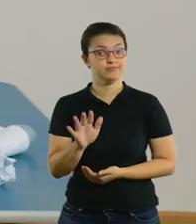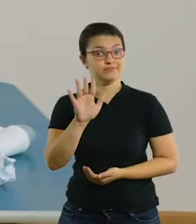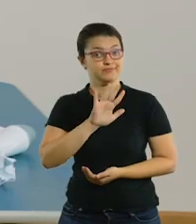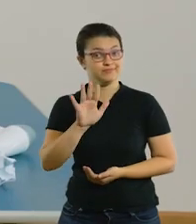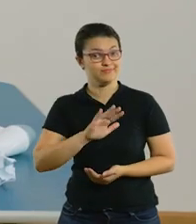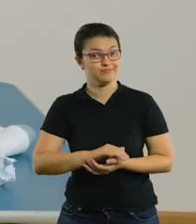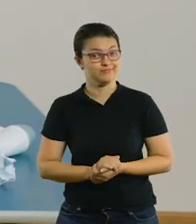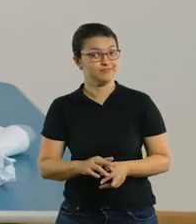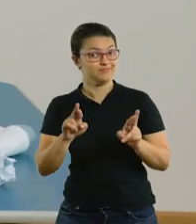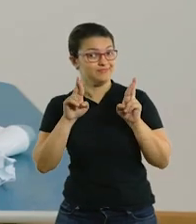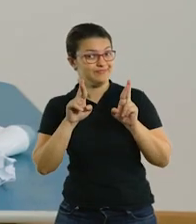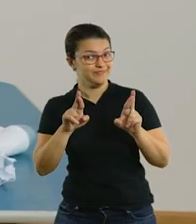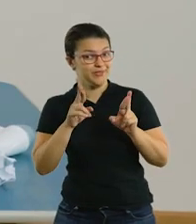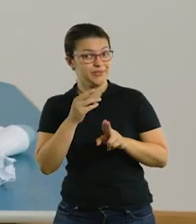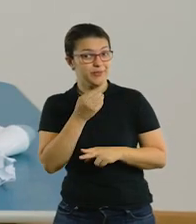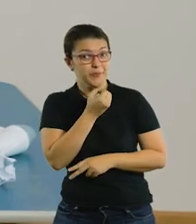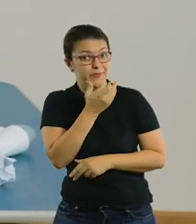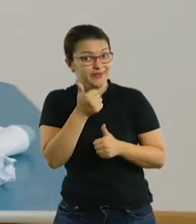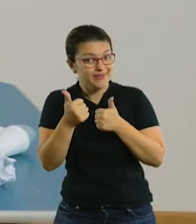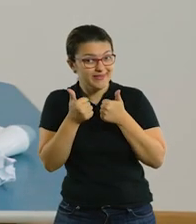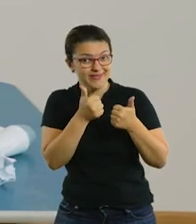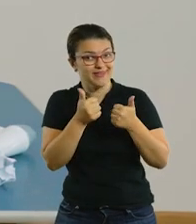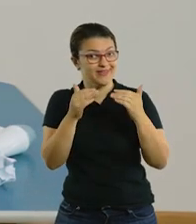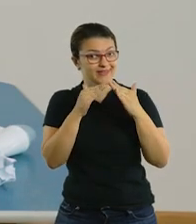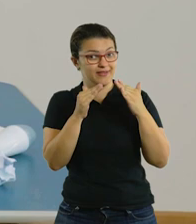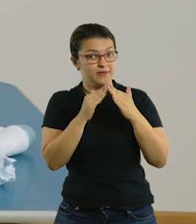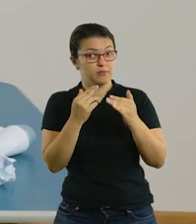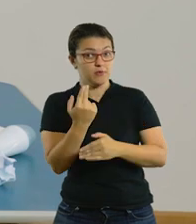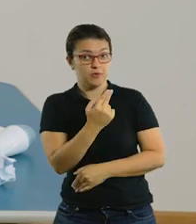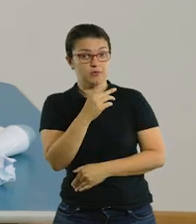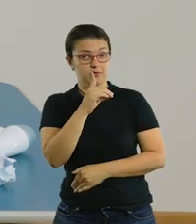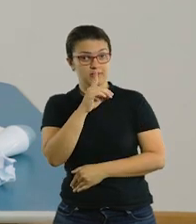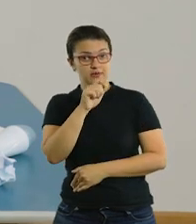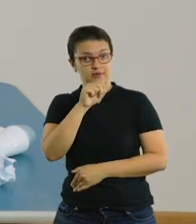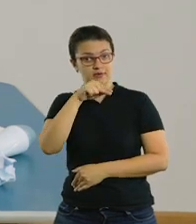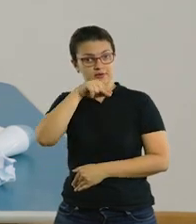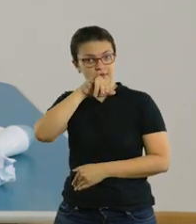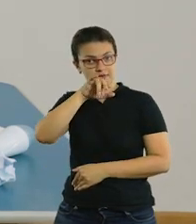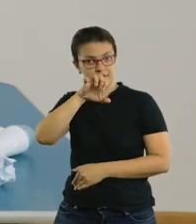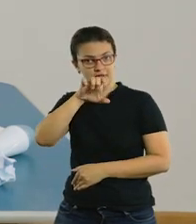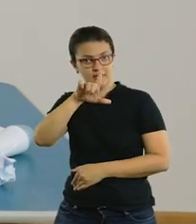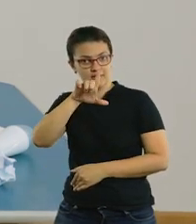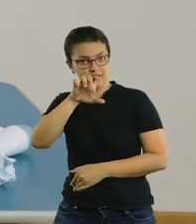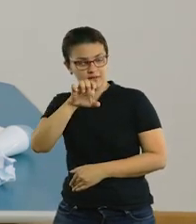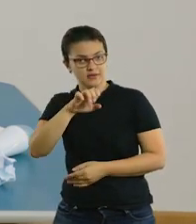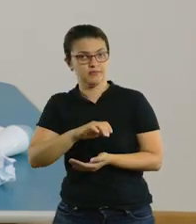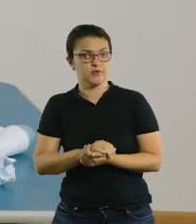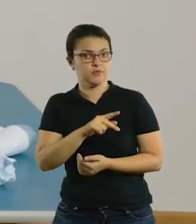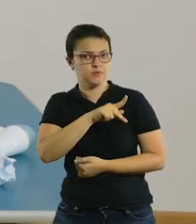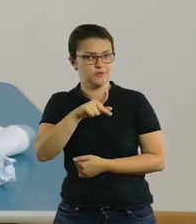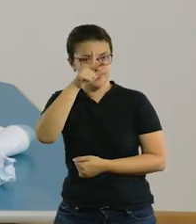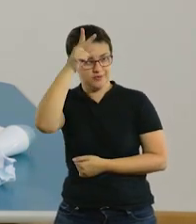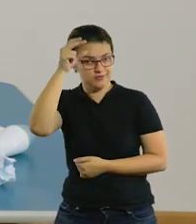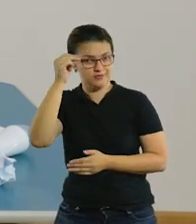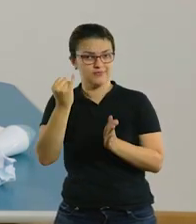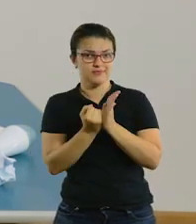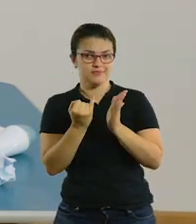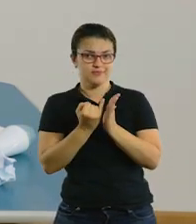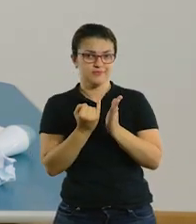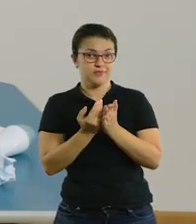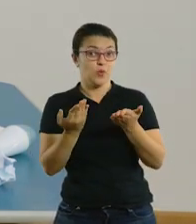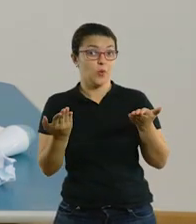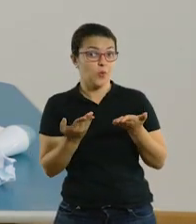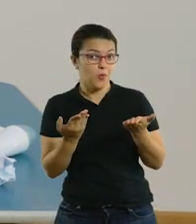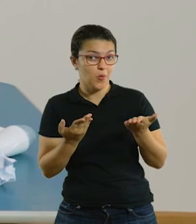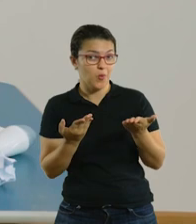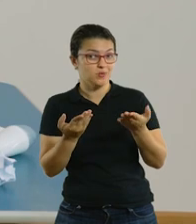Olá, eu espero que todos estejam bem e em casa. Meu nome é Daniele, eu sou professora da Rede Municipal de Itapevi e hoje eu vim conversar